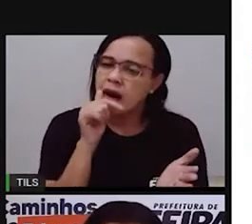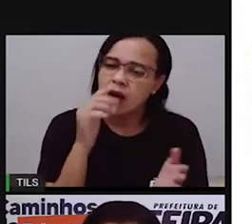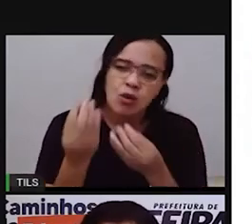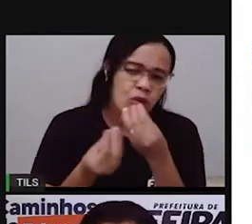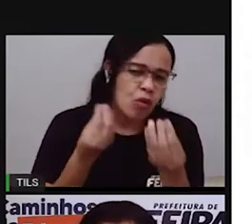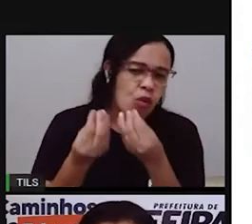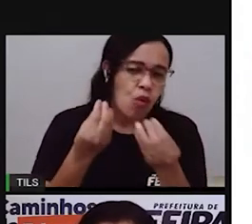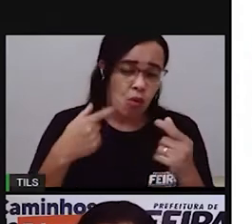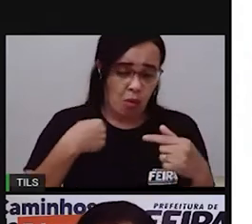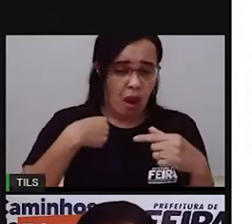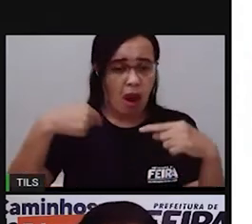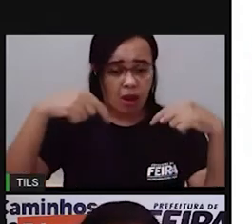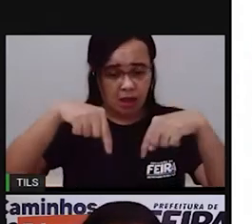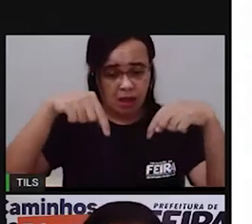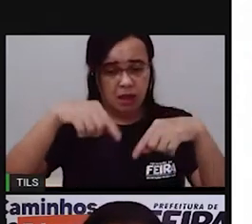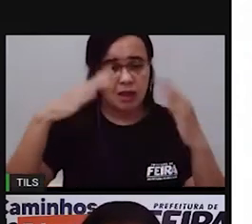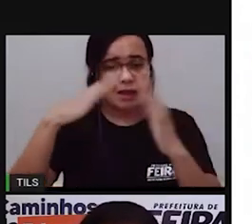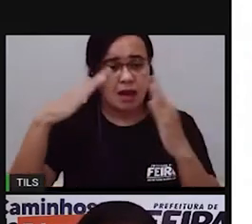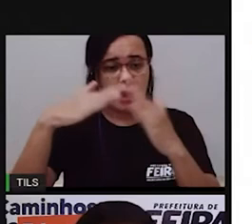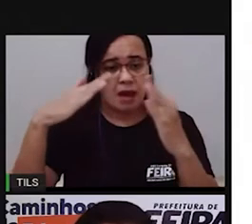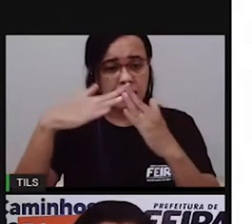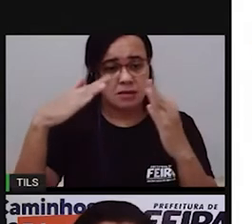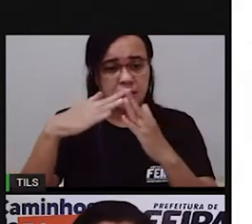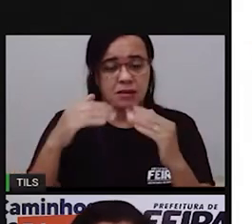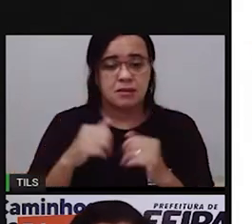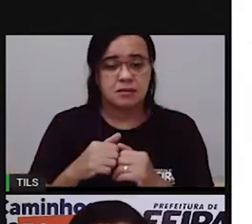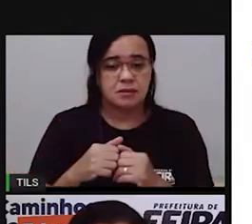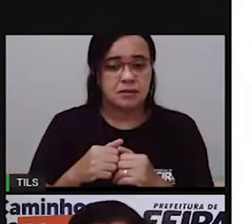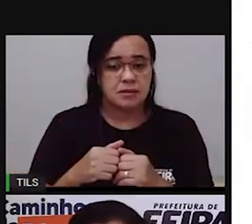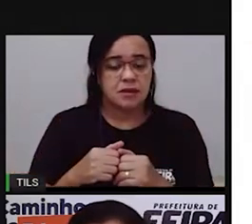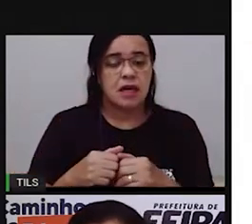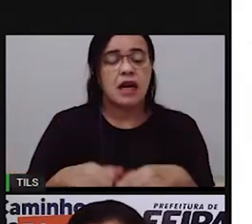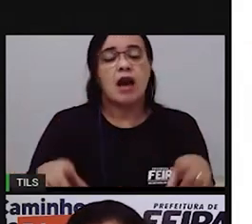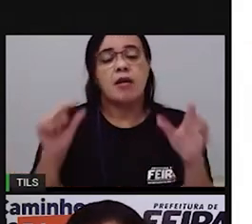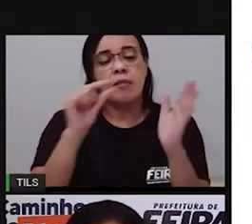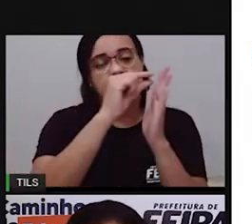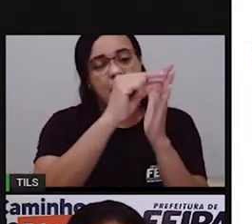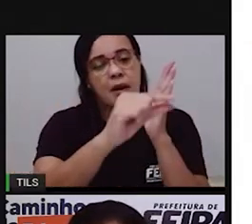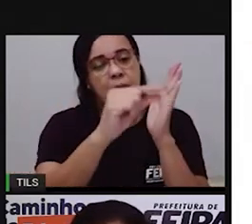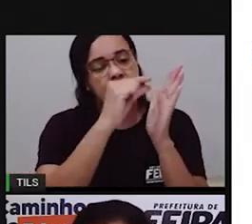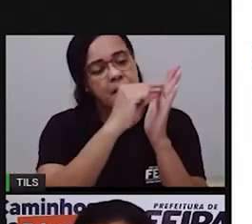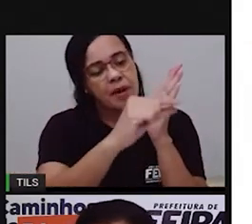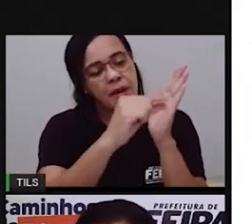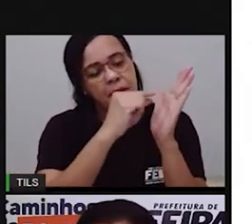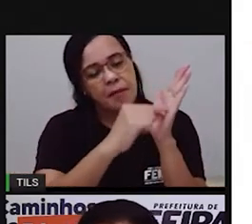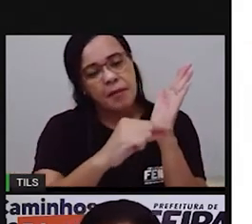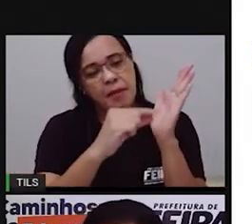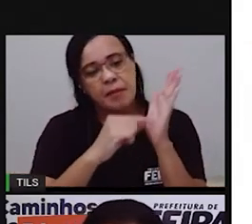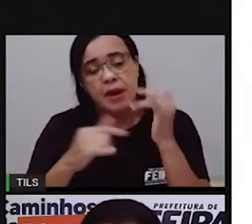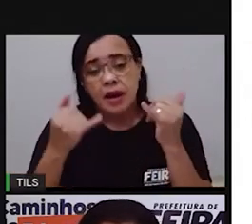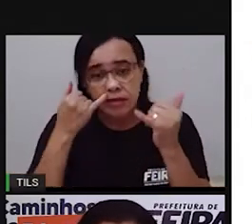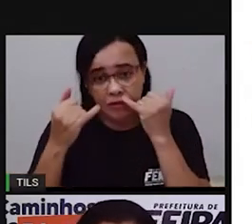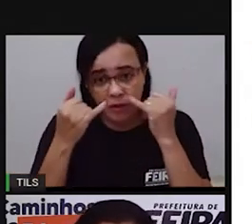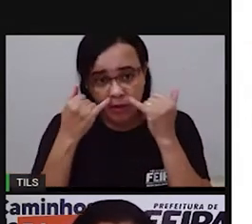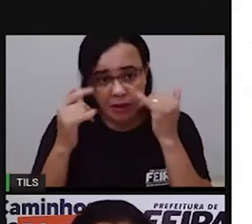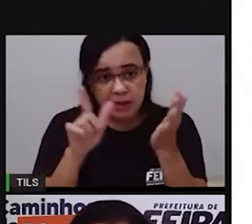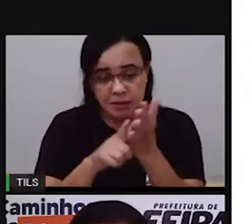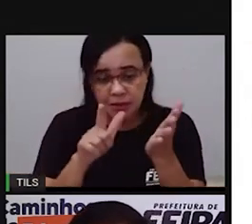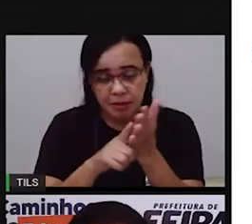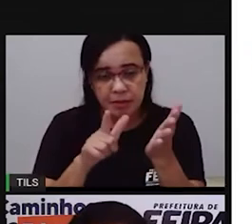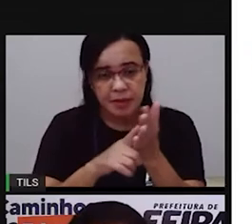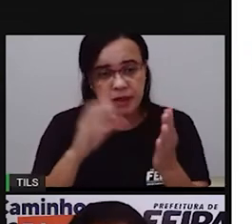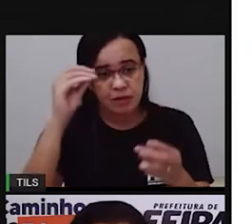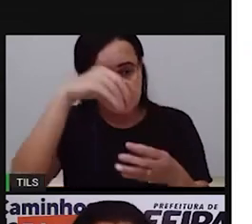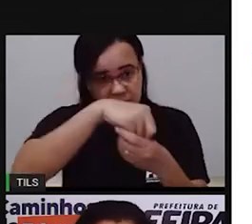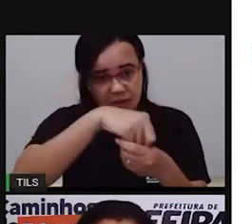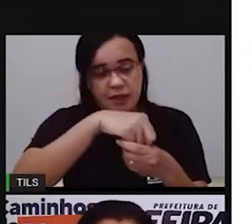vocês e aí vocês vão localizar essas informações esses números que eu fui mostrando ali localizar o número